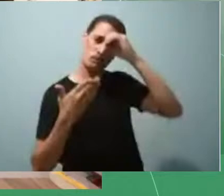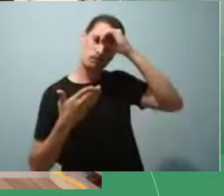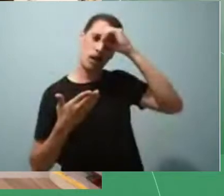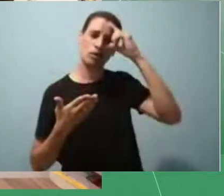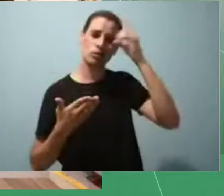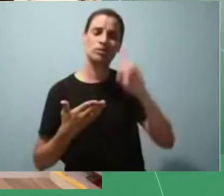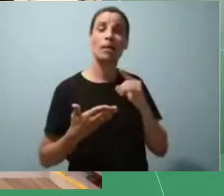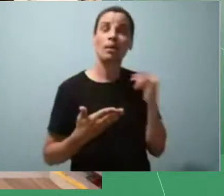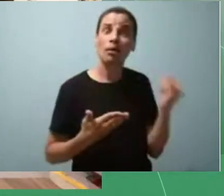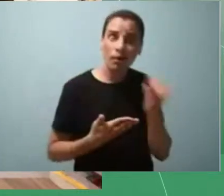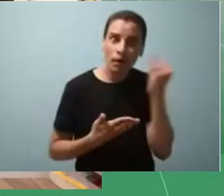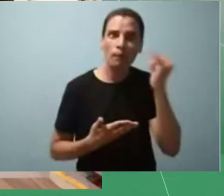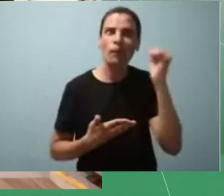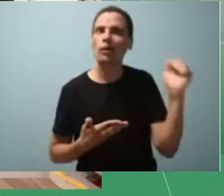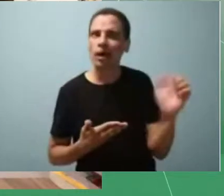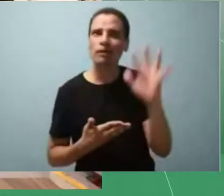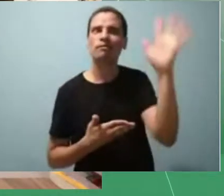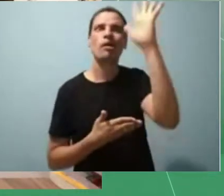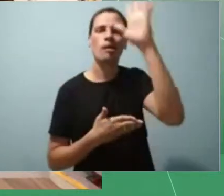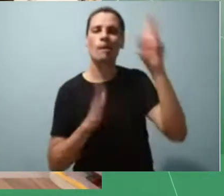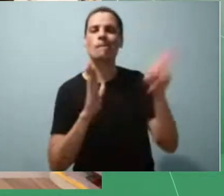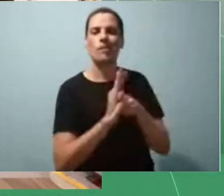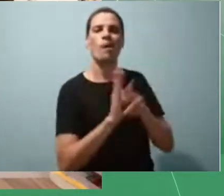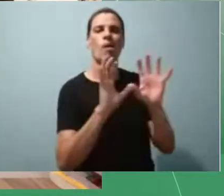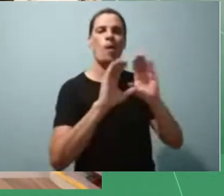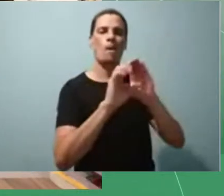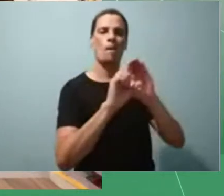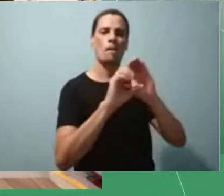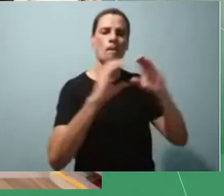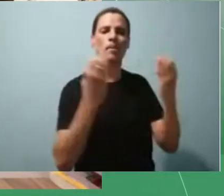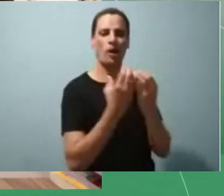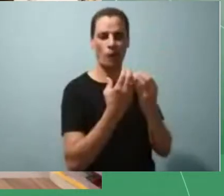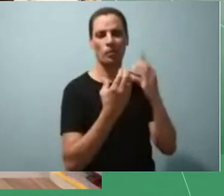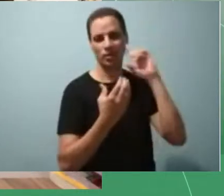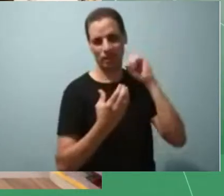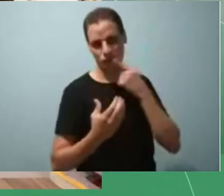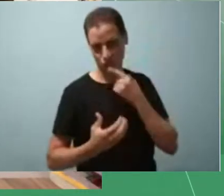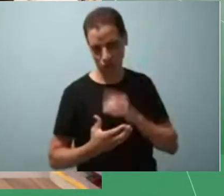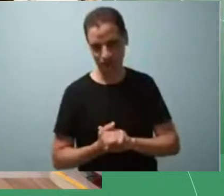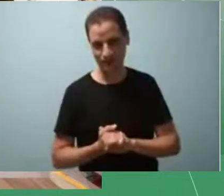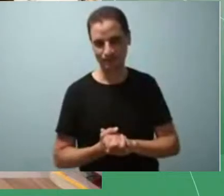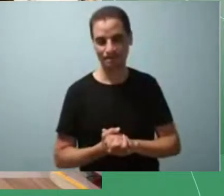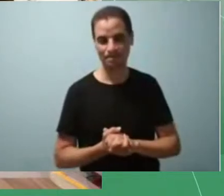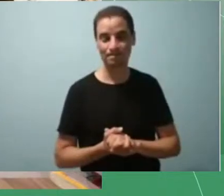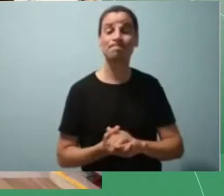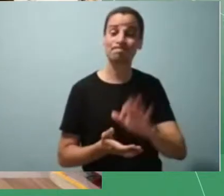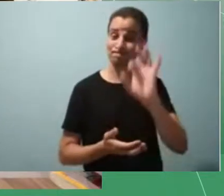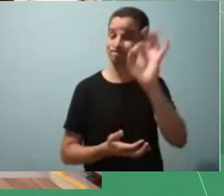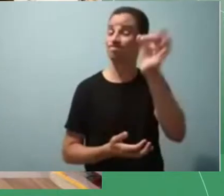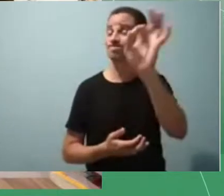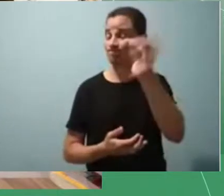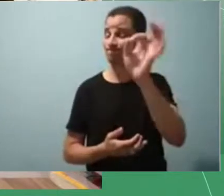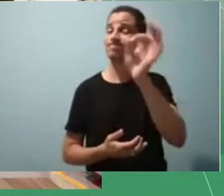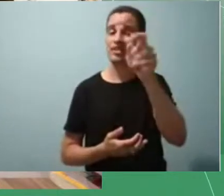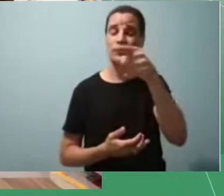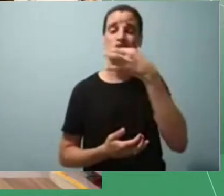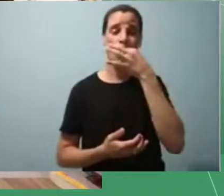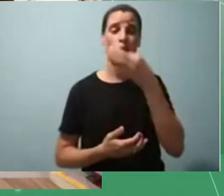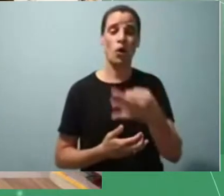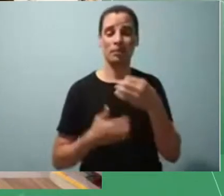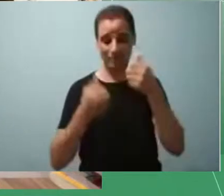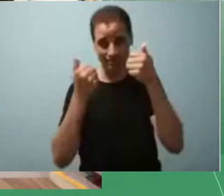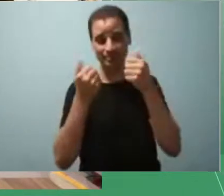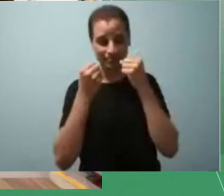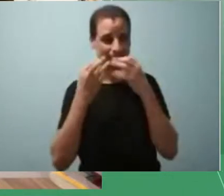tão rica para a comunidade surda né exatamente André bastante pertinente o seu comentário